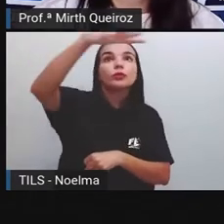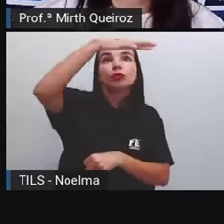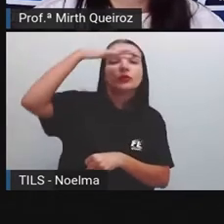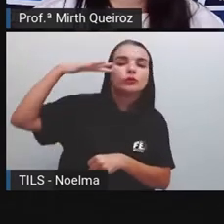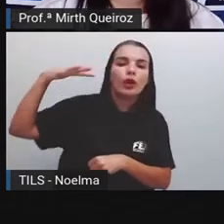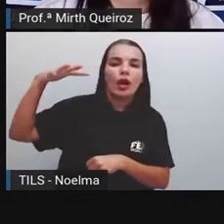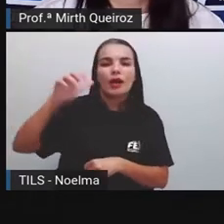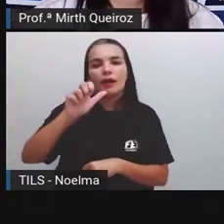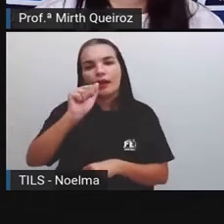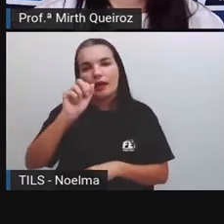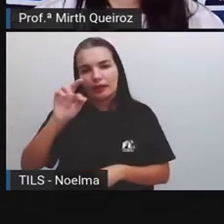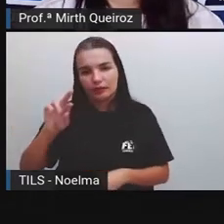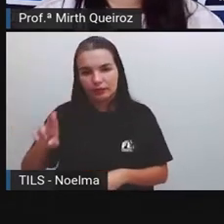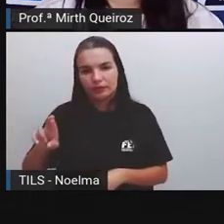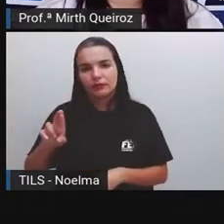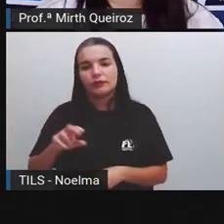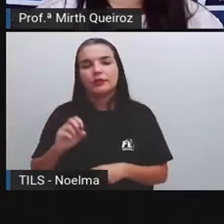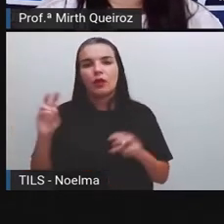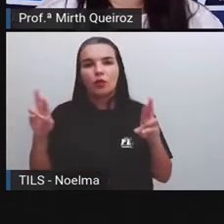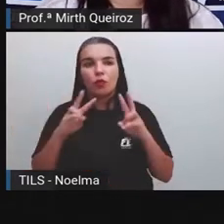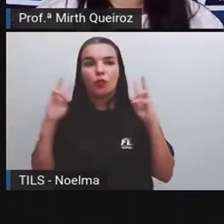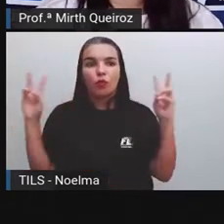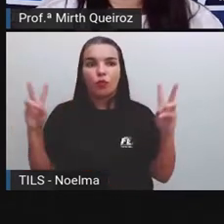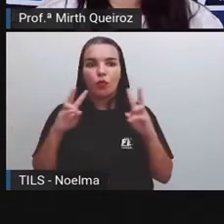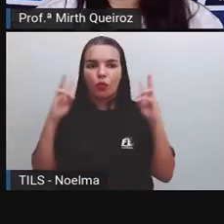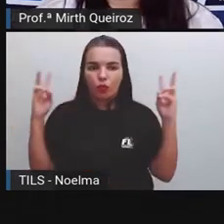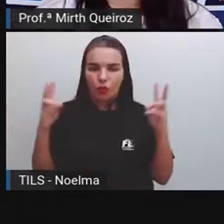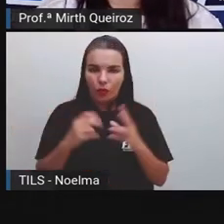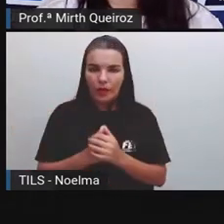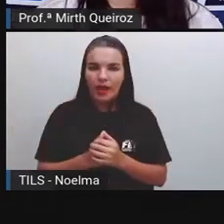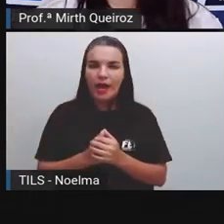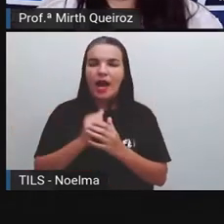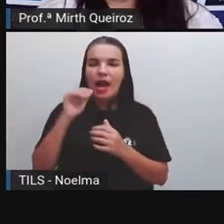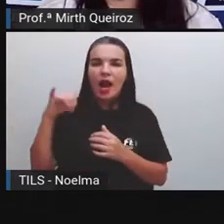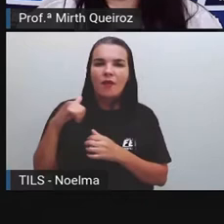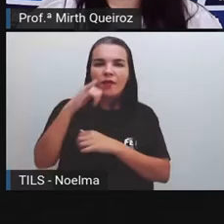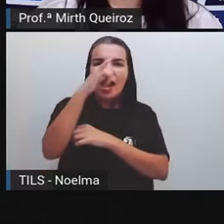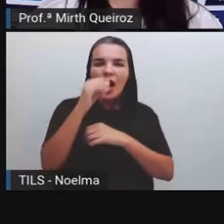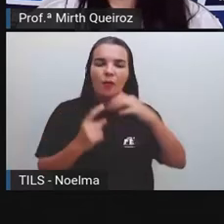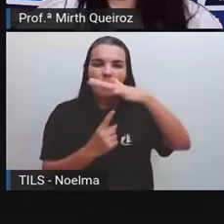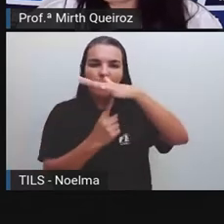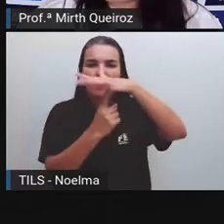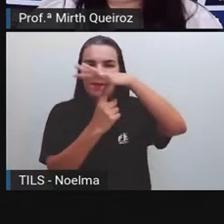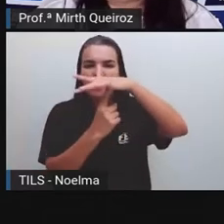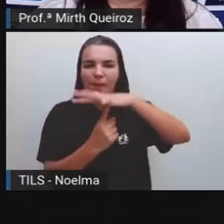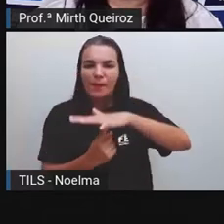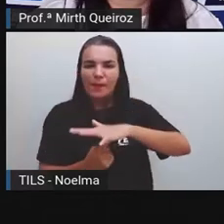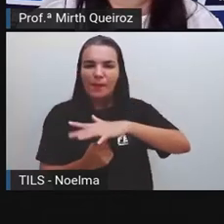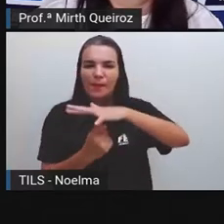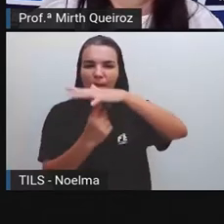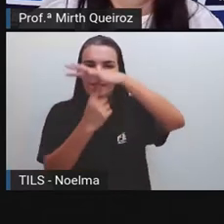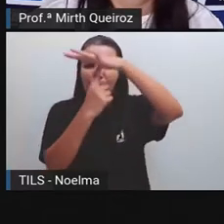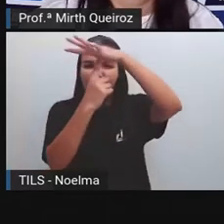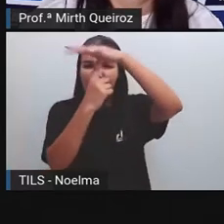Através do ar, né? Do vento aí que seria o avião, o helicóptero, né? O jatinho.